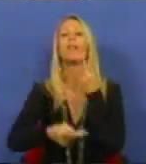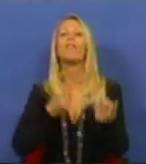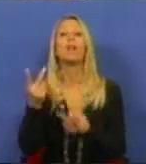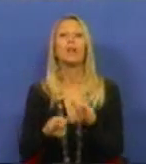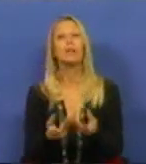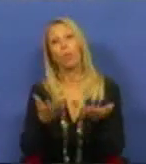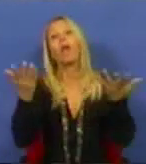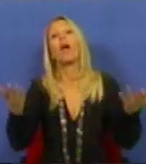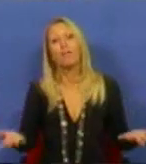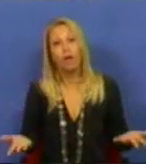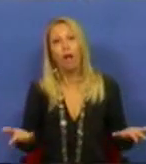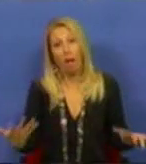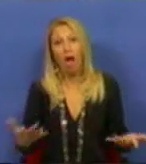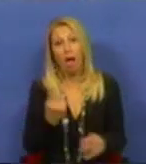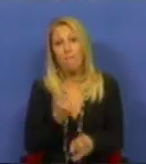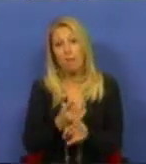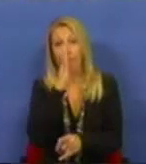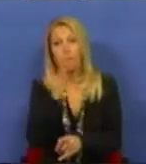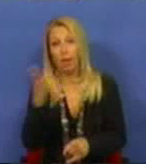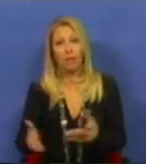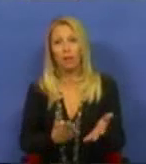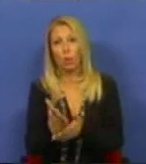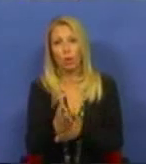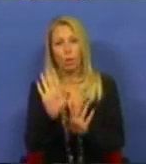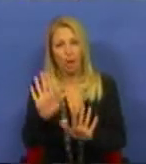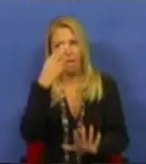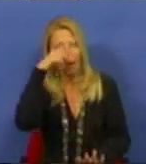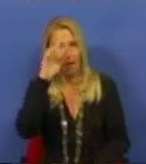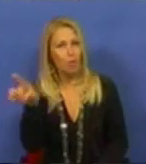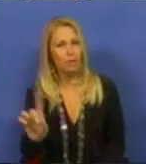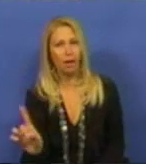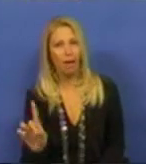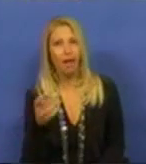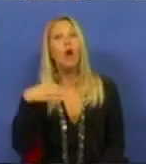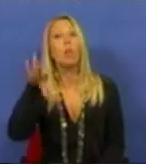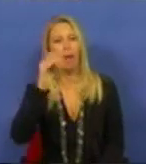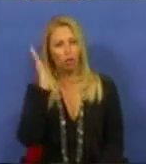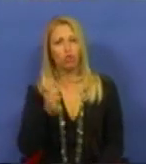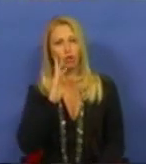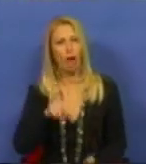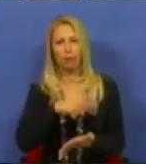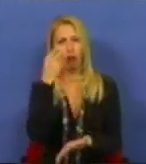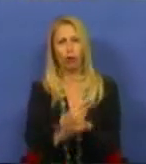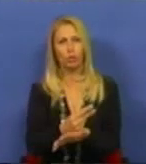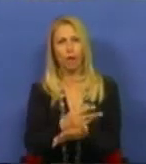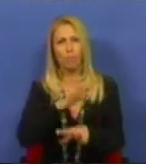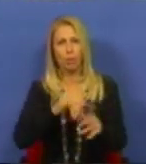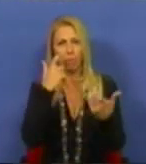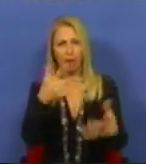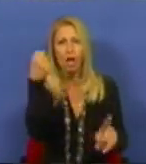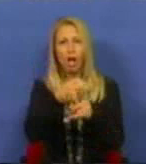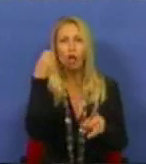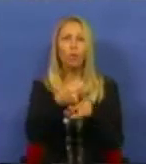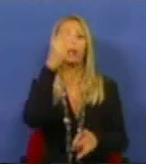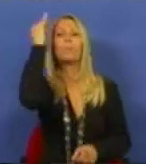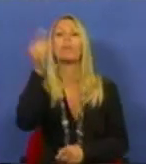que afinal ainda está em vigor. E não se enganem porque o Partido Socialista foi derrotado pela luta dos professores.